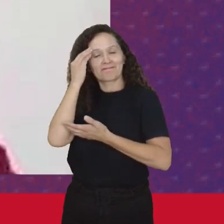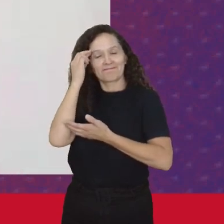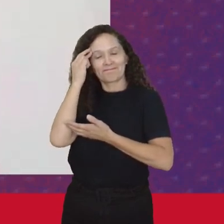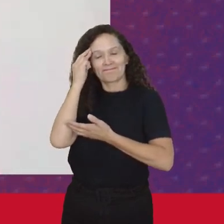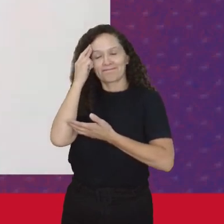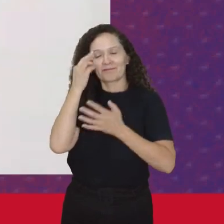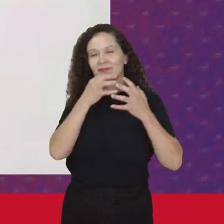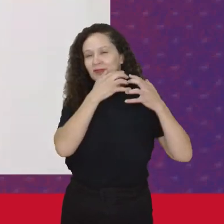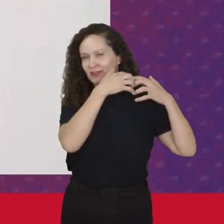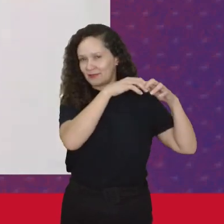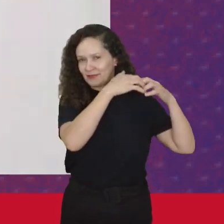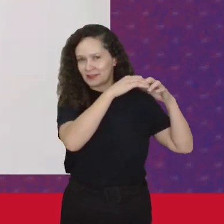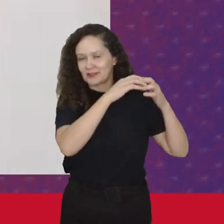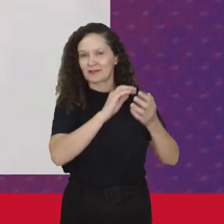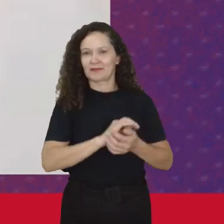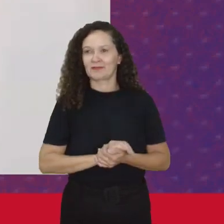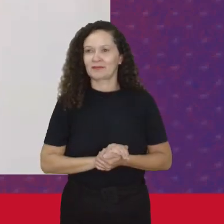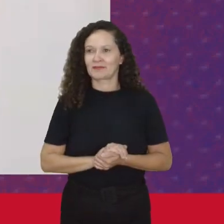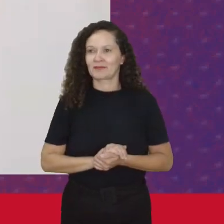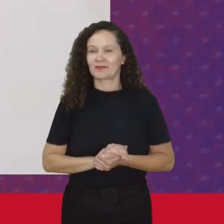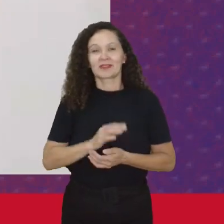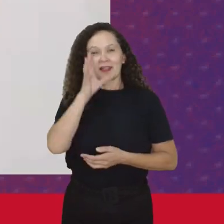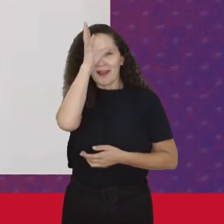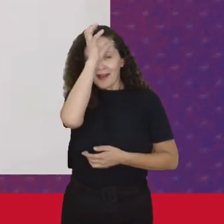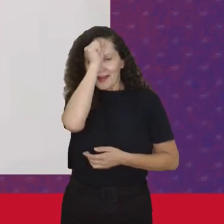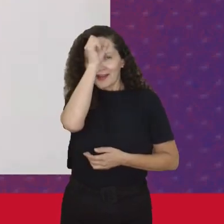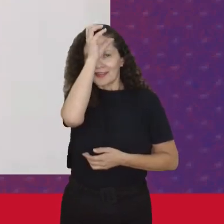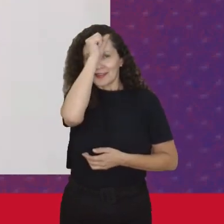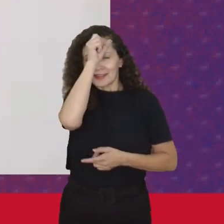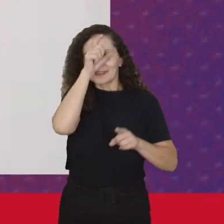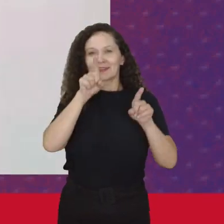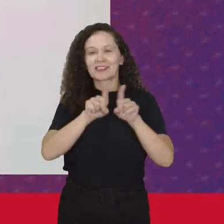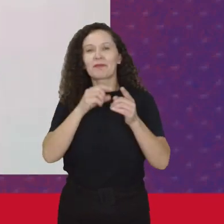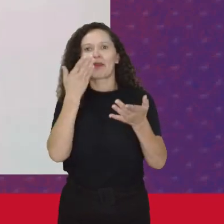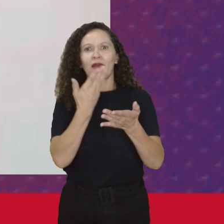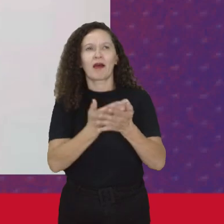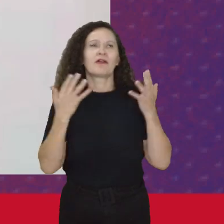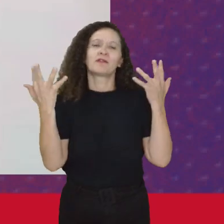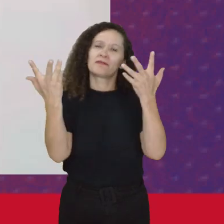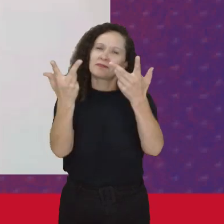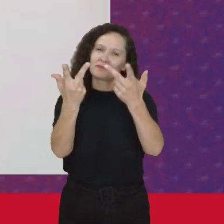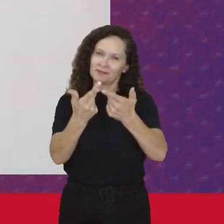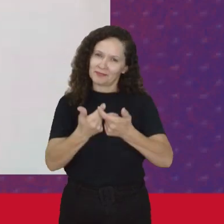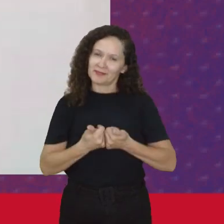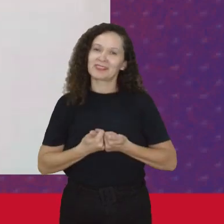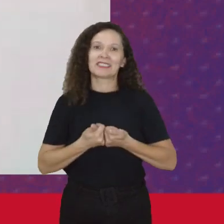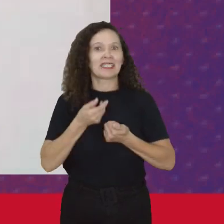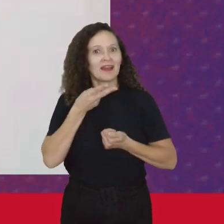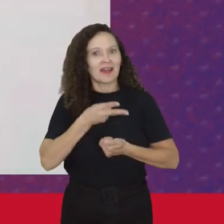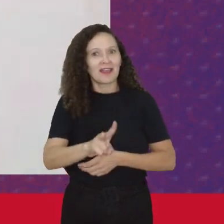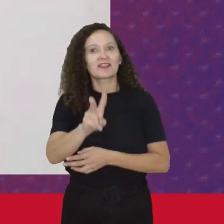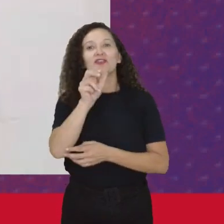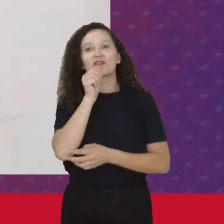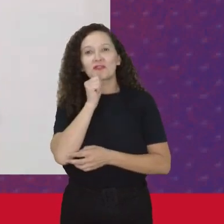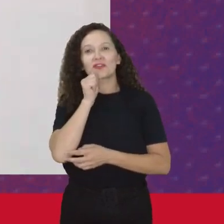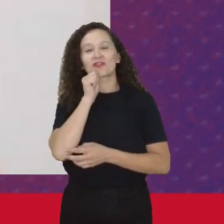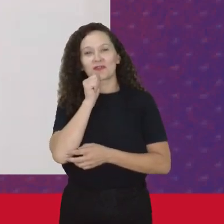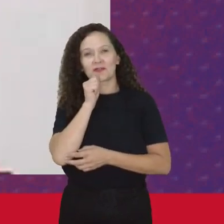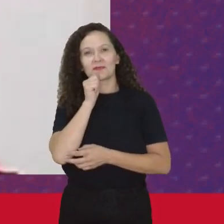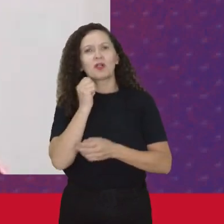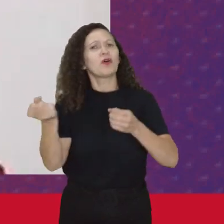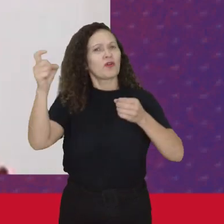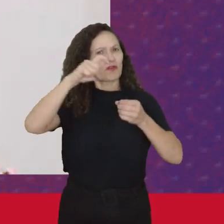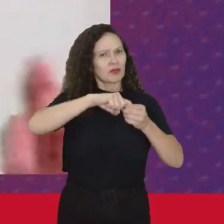E Aprendendo Foram Aulas Maravilhosas Estão Sendo Acho Que a gente Precisa Voltar